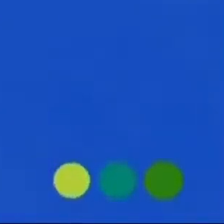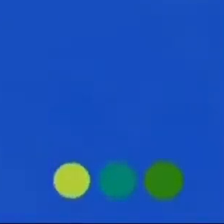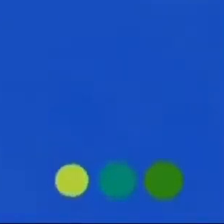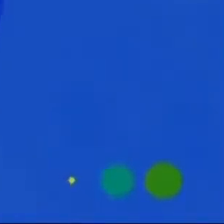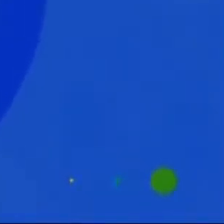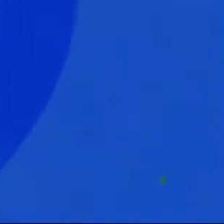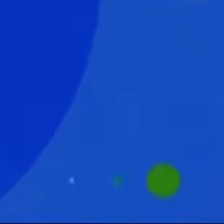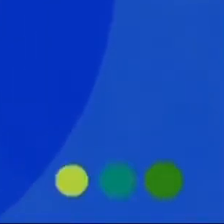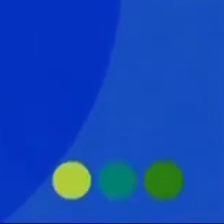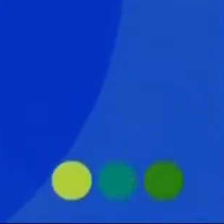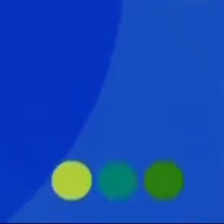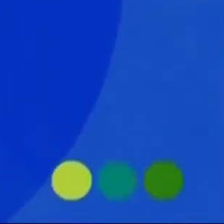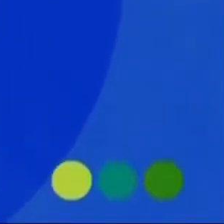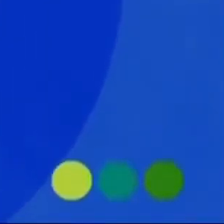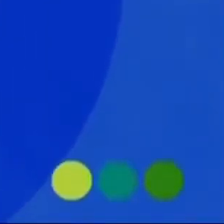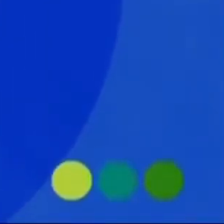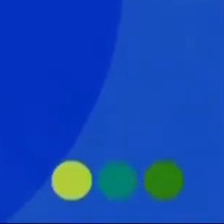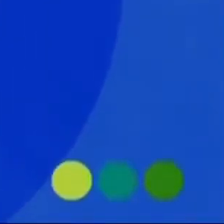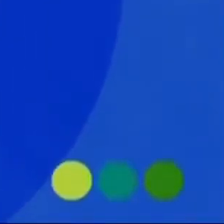Língua Portuguesa